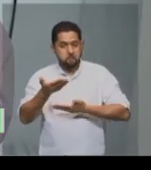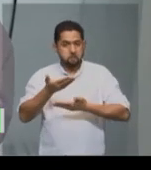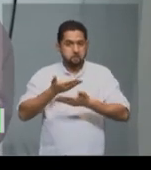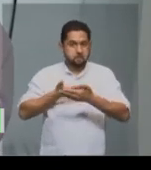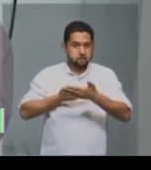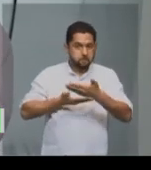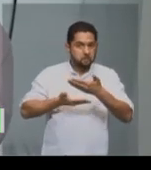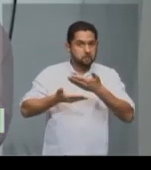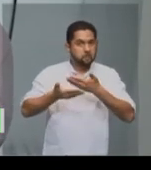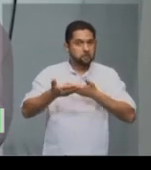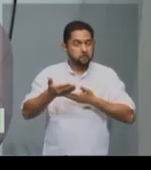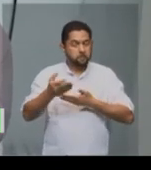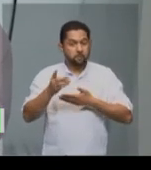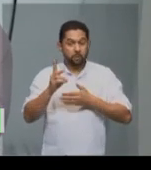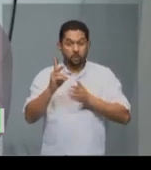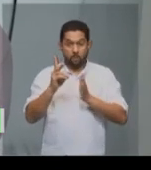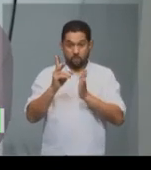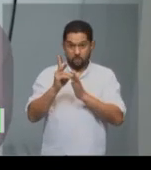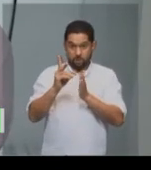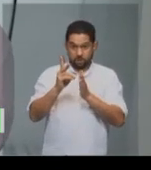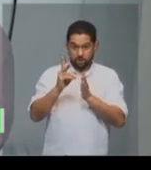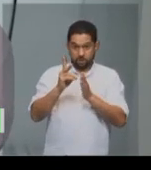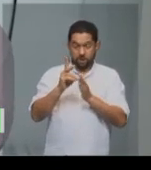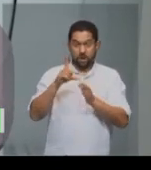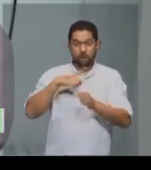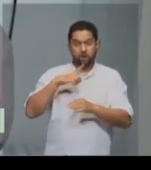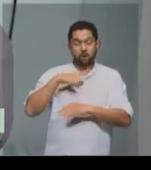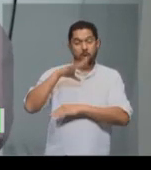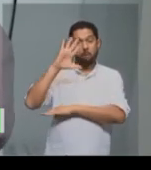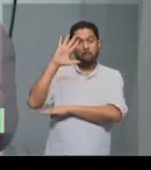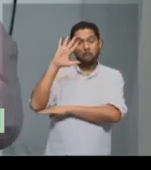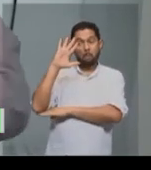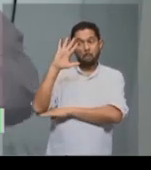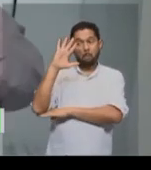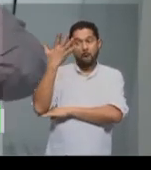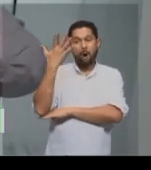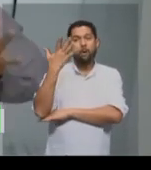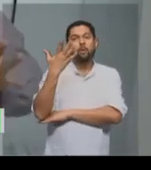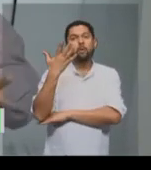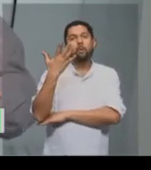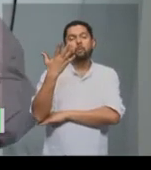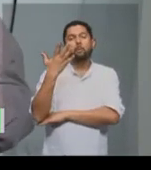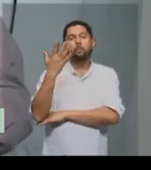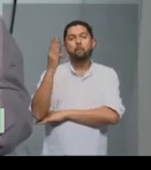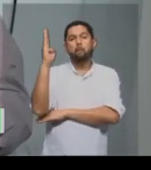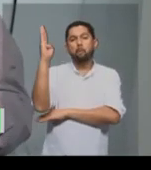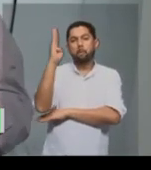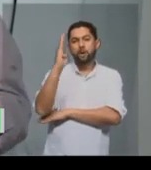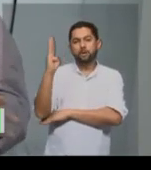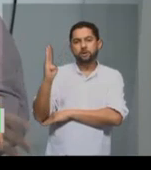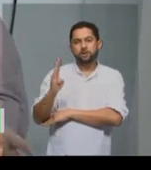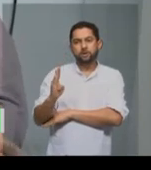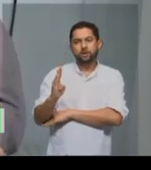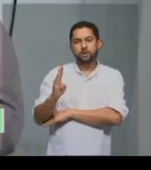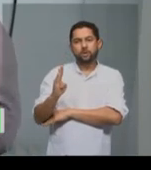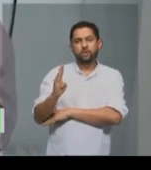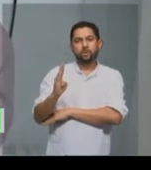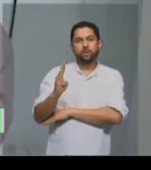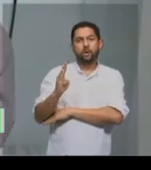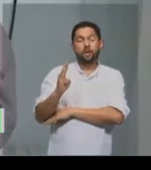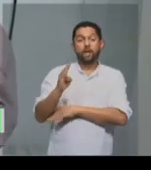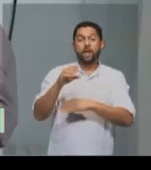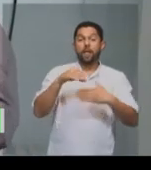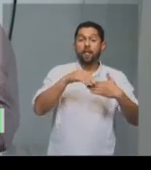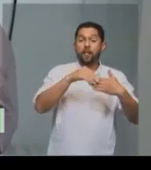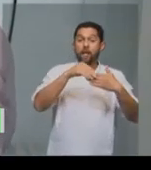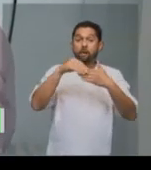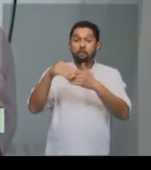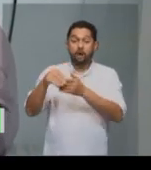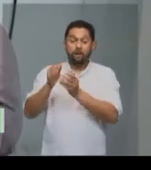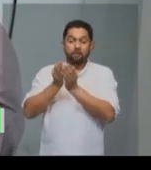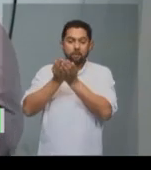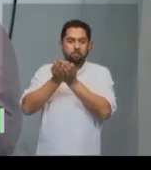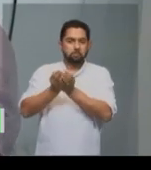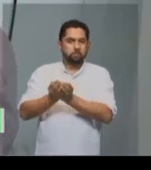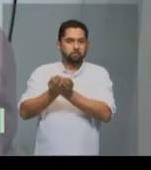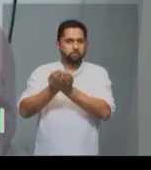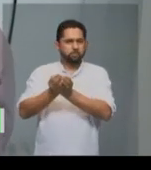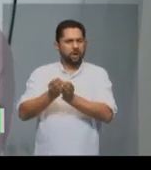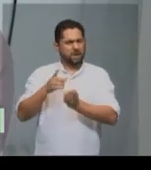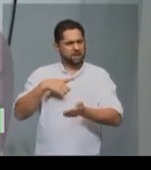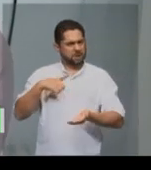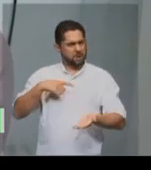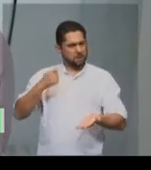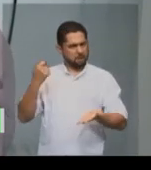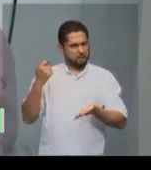que explorava o pau-brasil inicialmente e levava os navios portugueses e recebia um certo pagamento, ou seja,